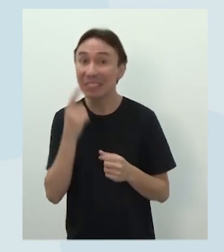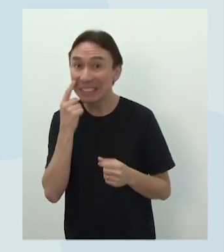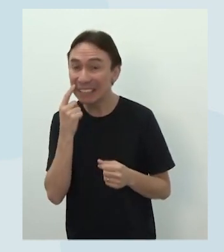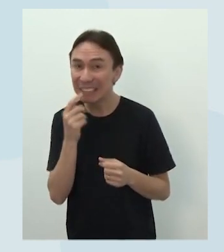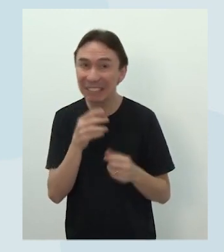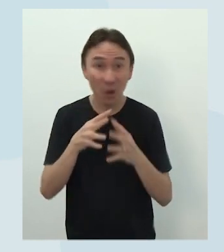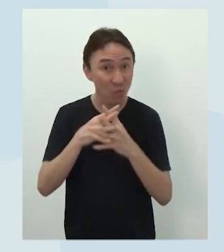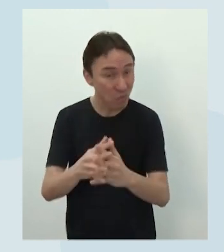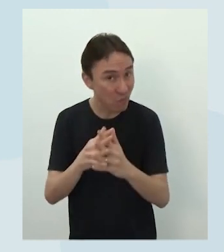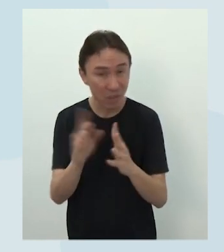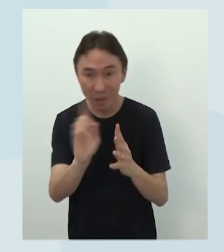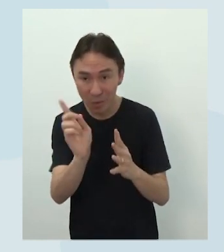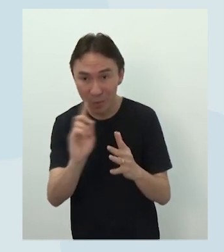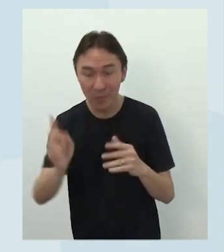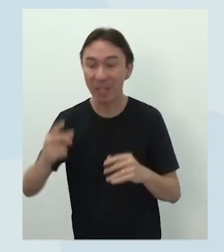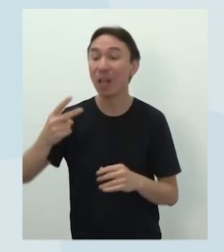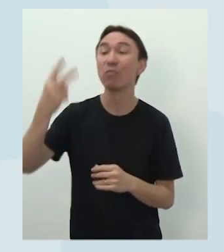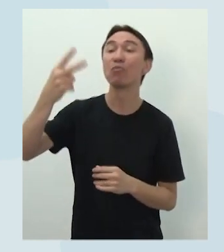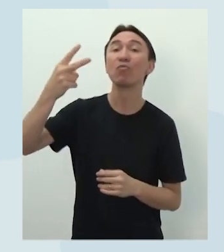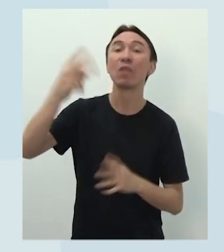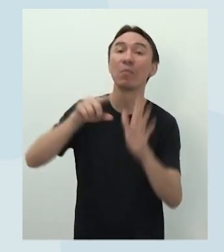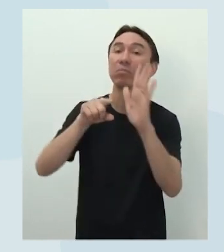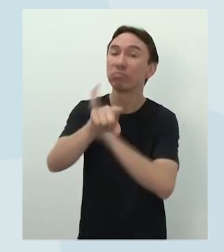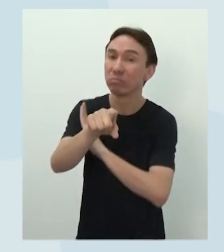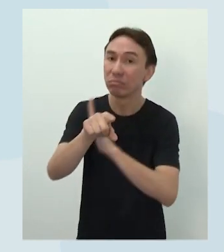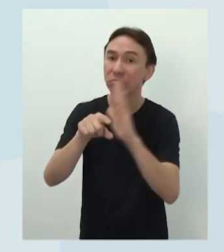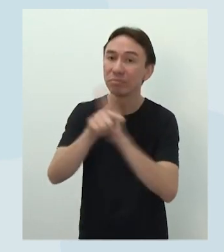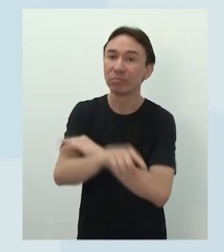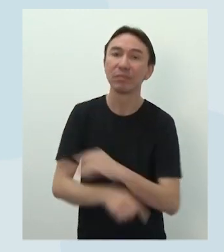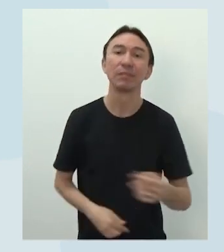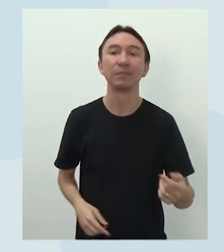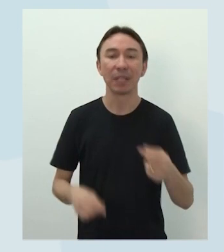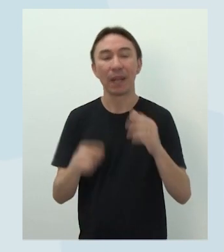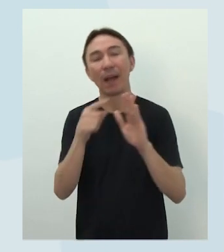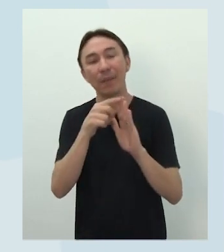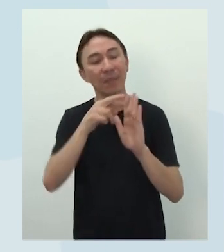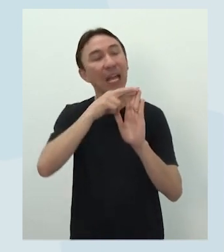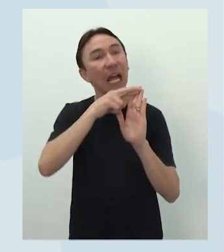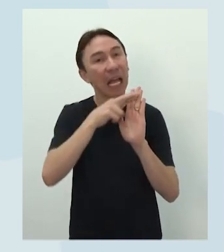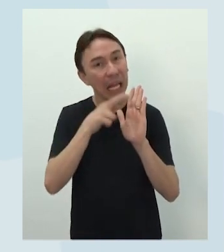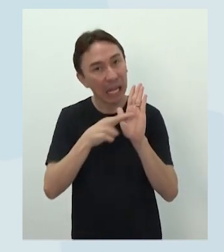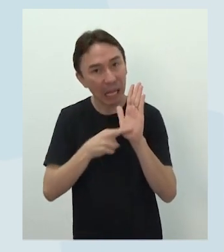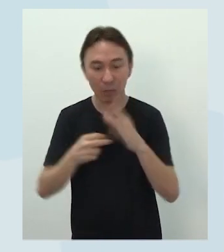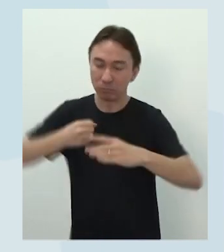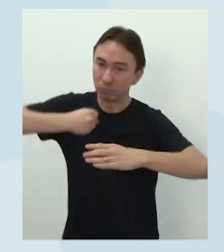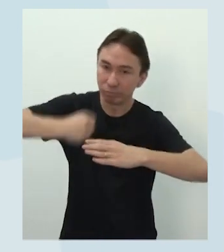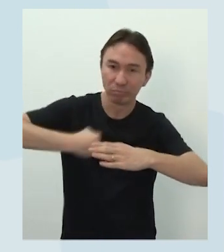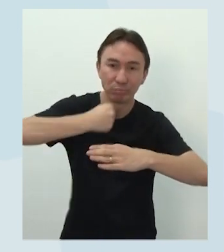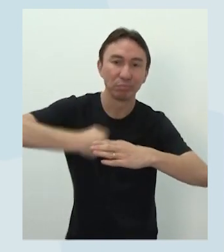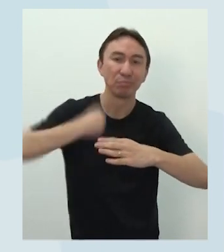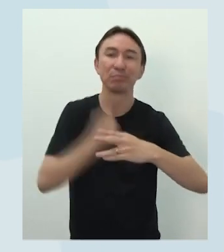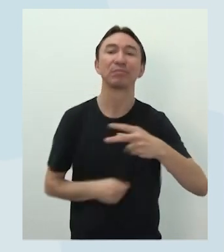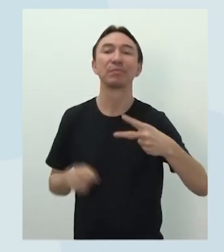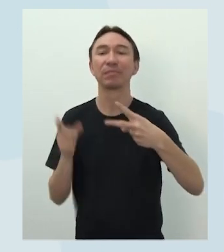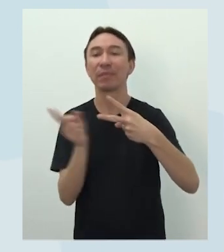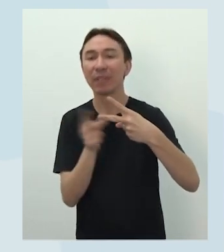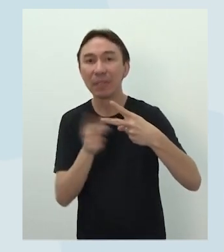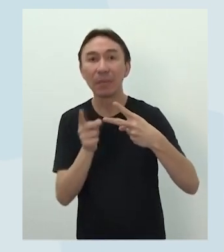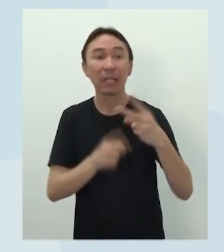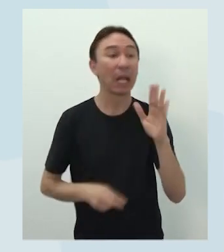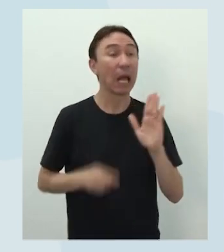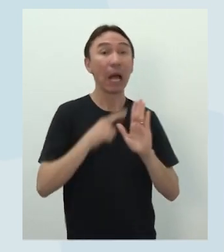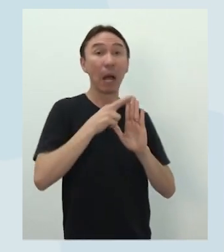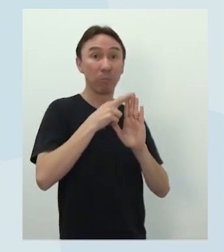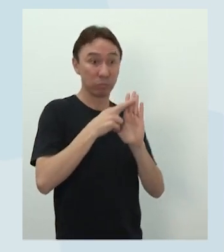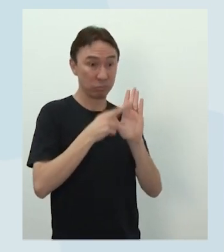ele abriu agora. Vamos ter paciência, gente. Receita de bolo, lista de tarefas do Bullet Journal e manual